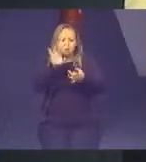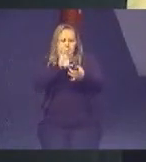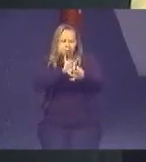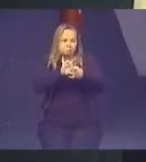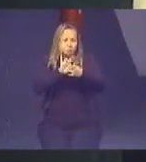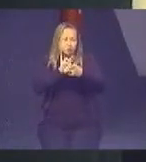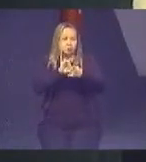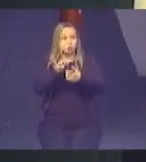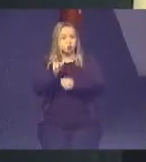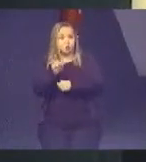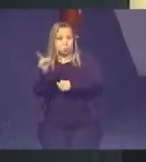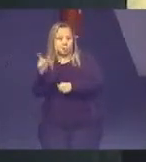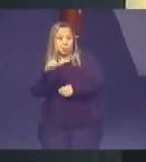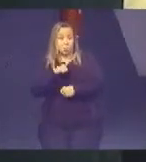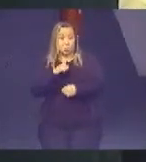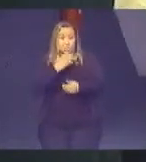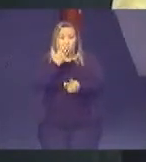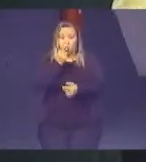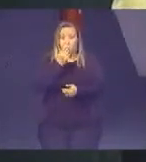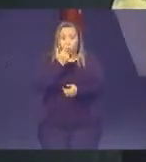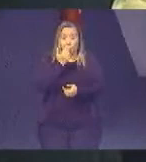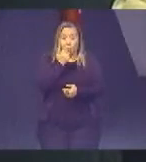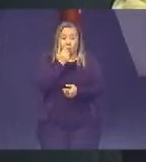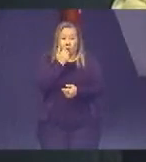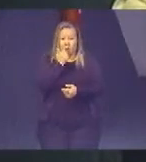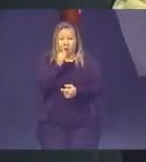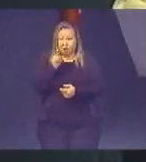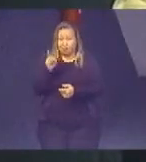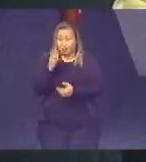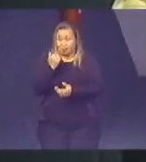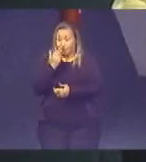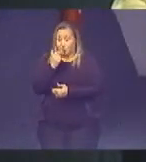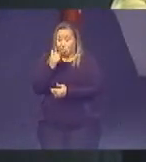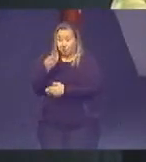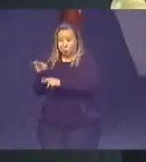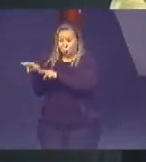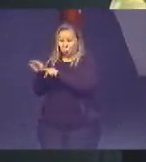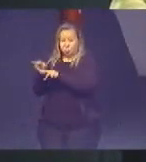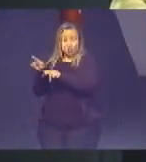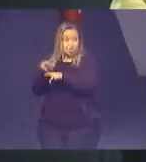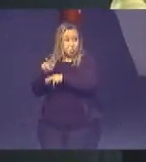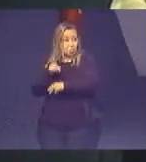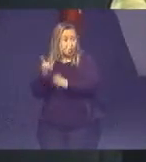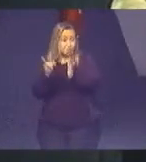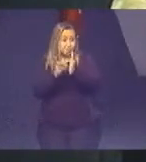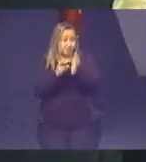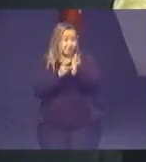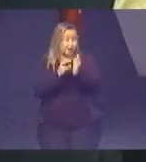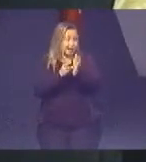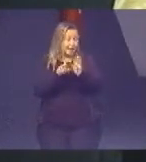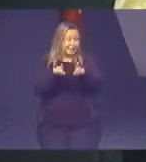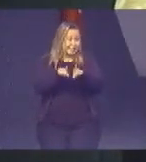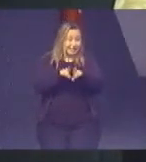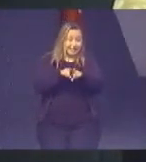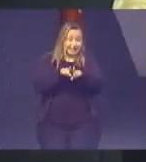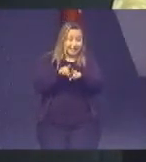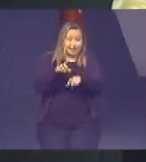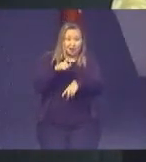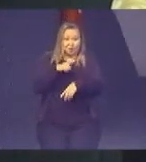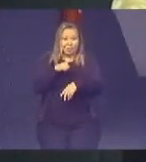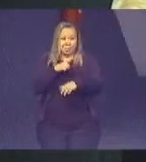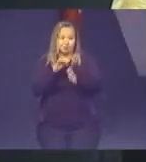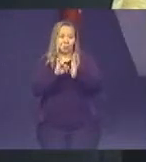eu tive que comer algo que eles comem e assim você acaba tendo uma